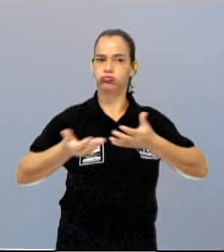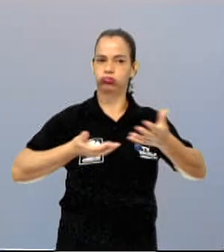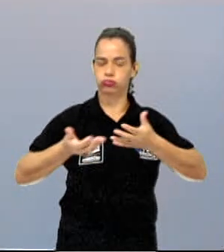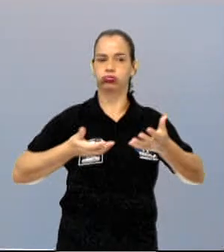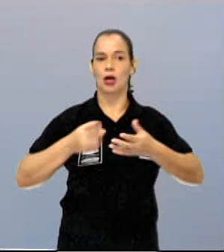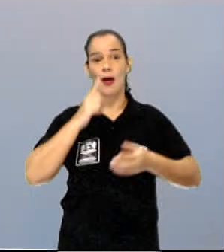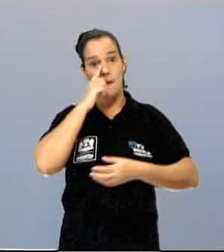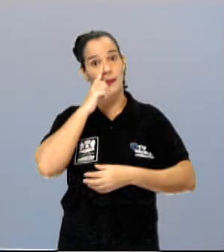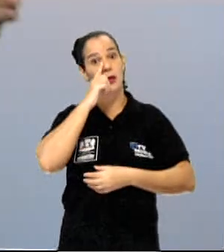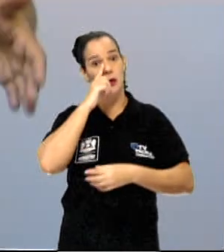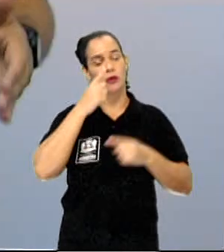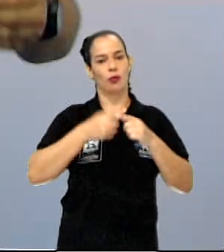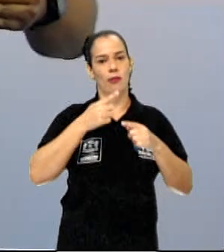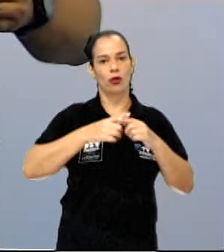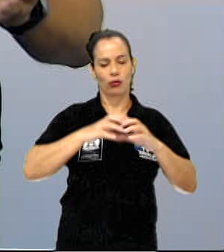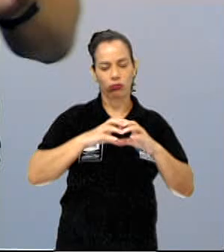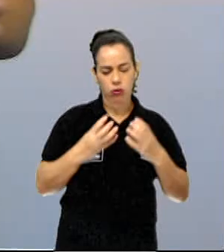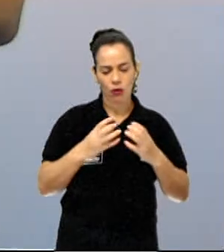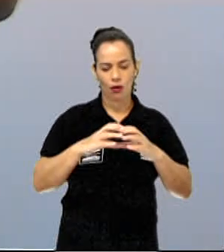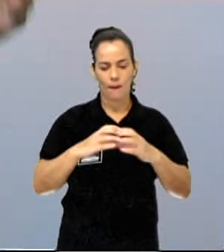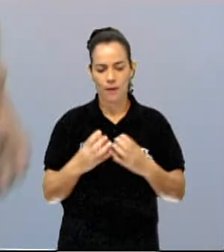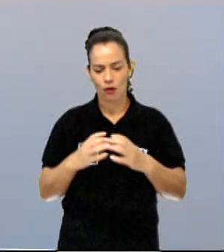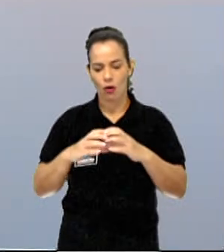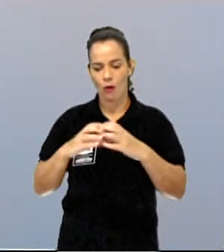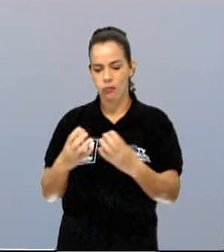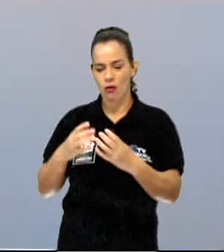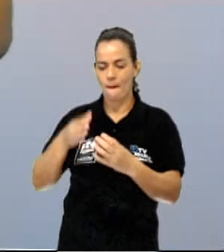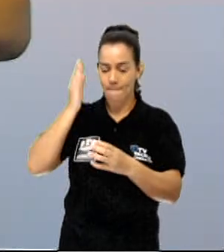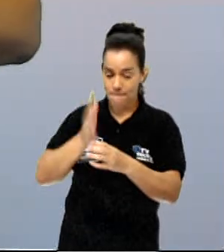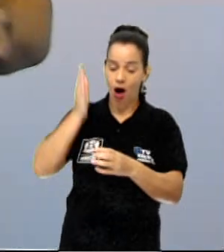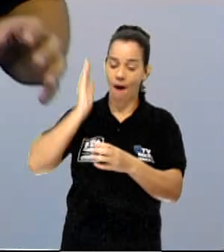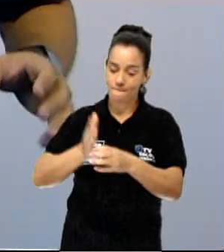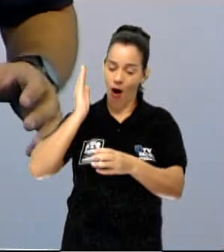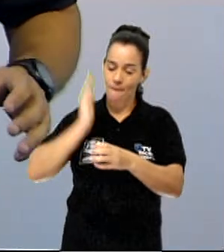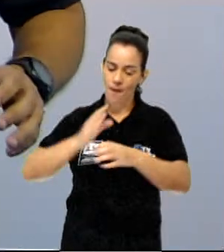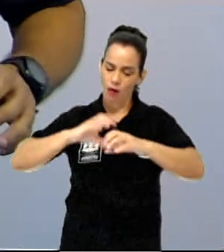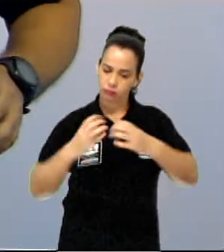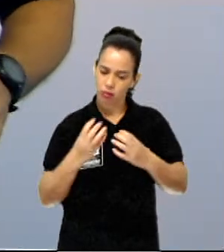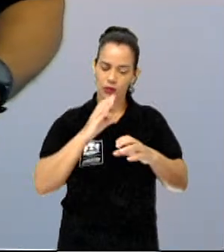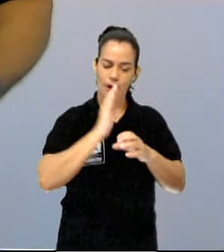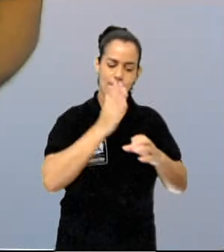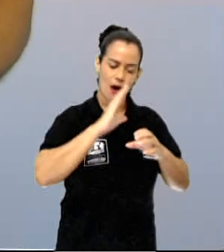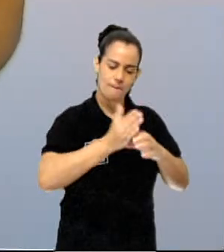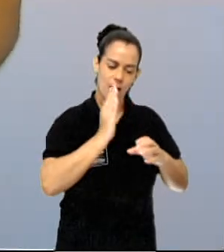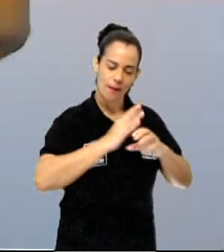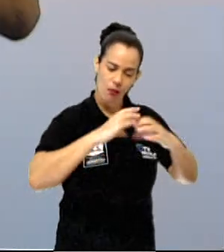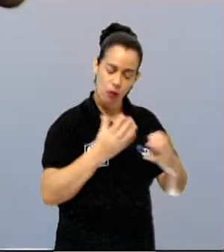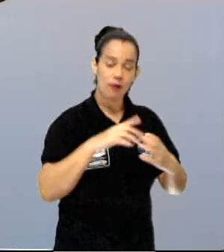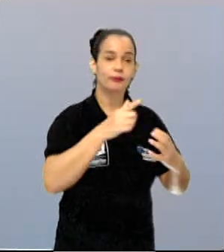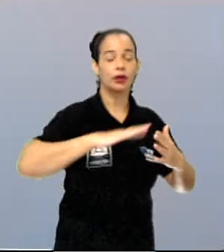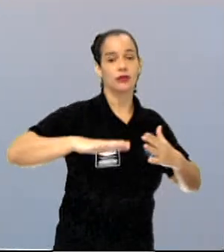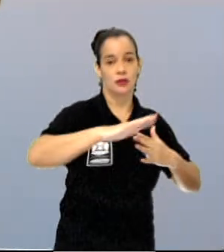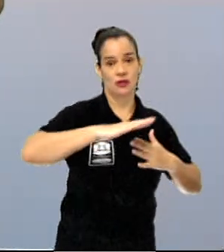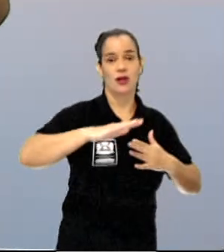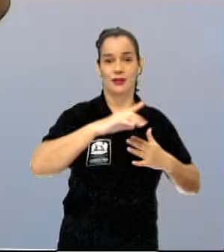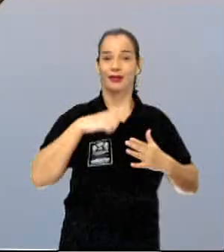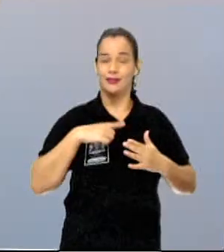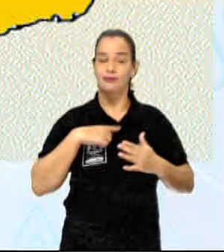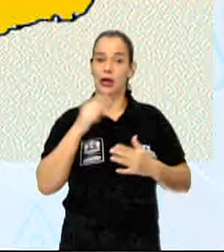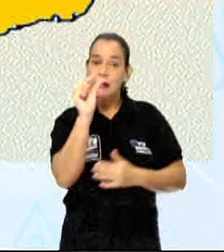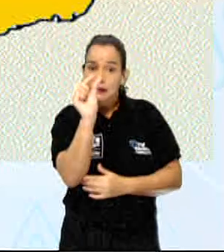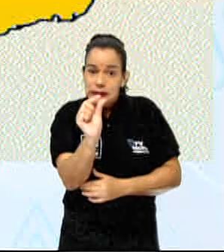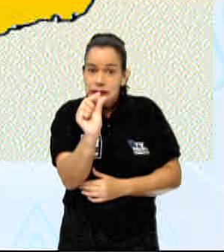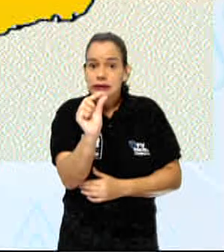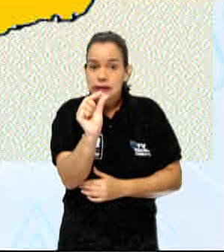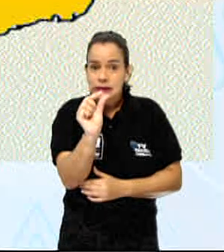perigosa, porque elas vão quebrando numa espécie de facão. E elas tiram dessa região essa sementinha aí,